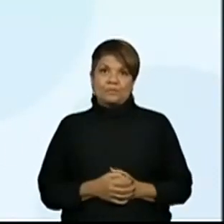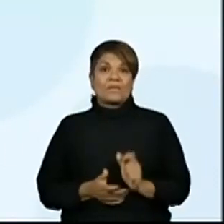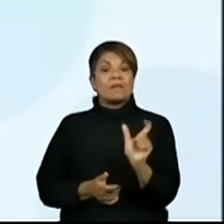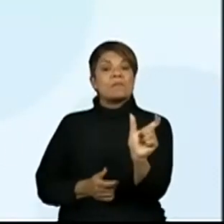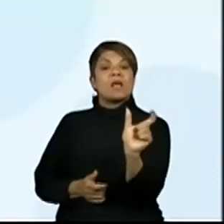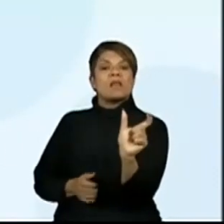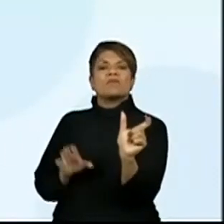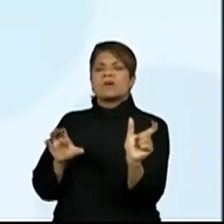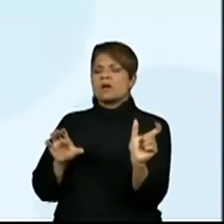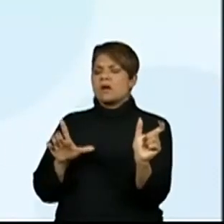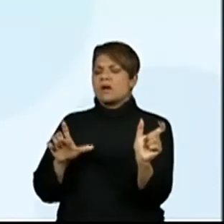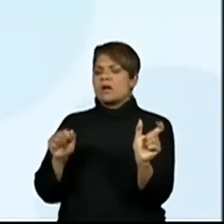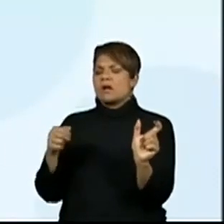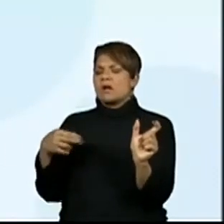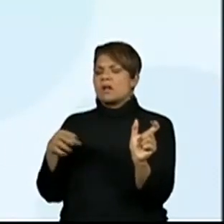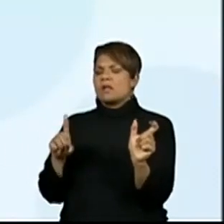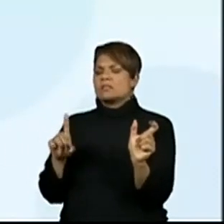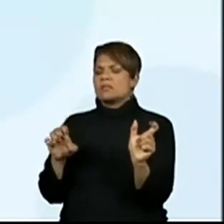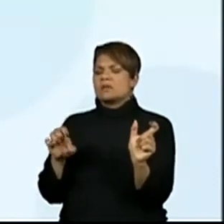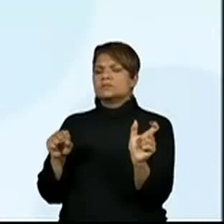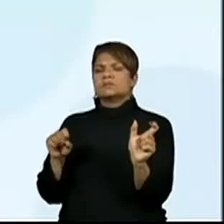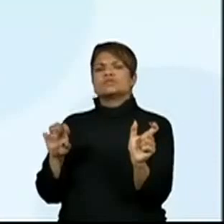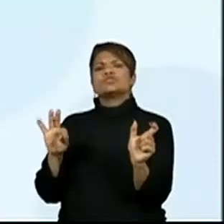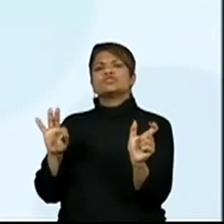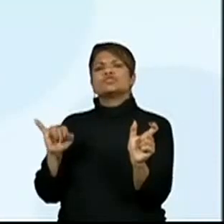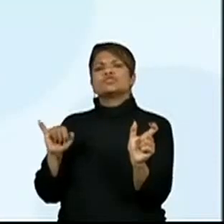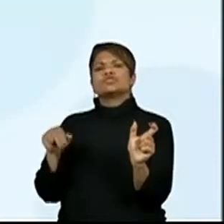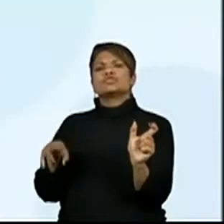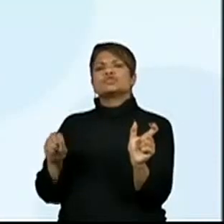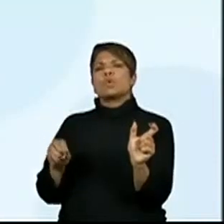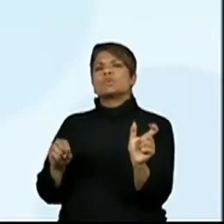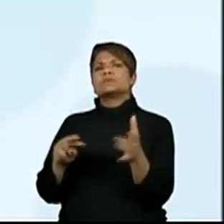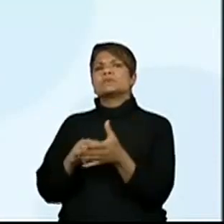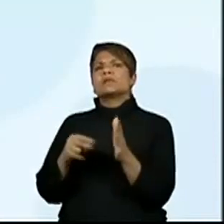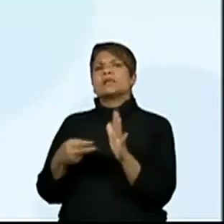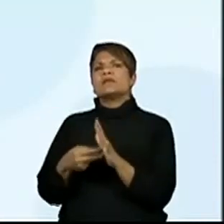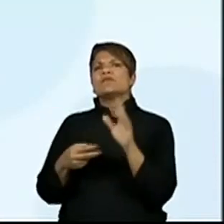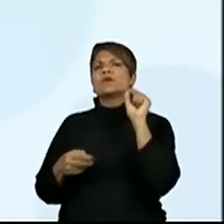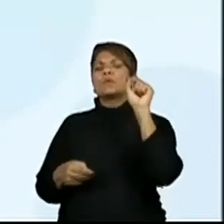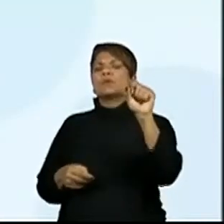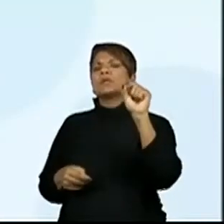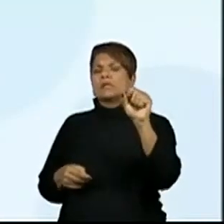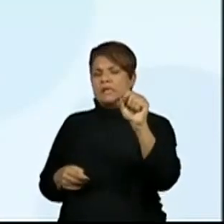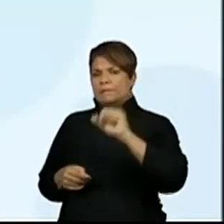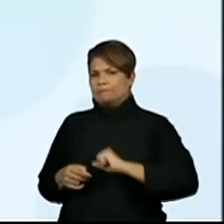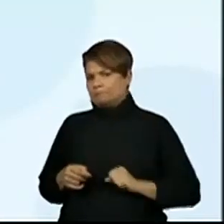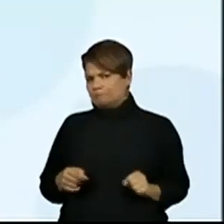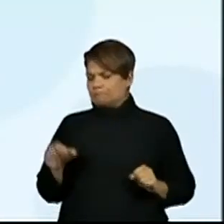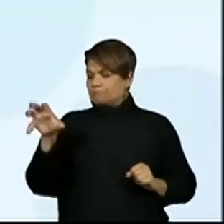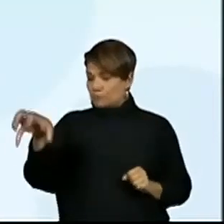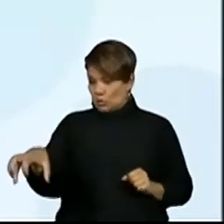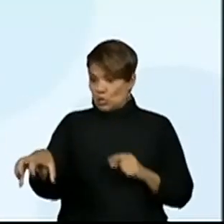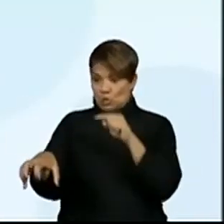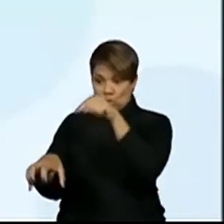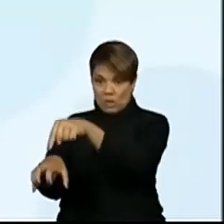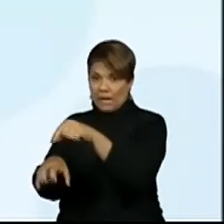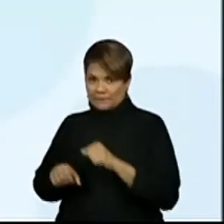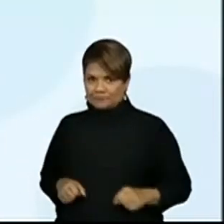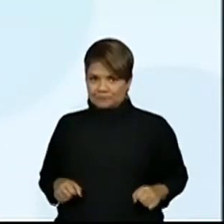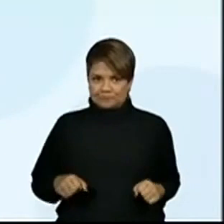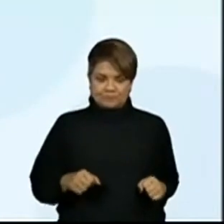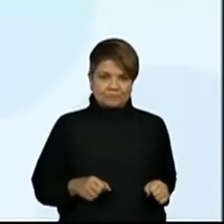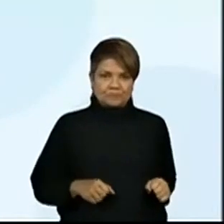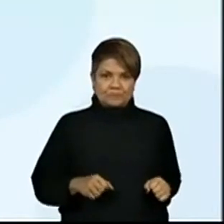clandestino, marquei até as duas, Significa que é o canil. Vamos lá. A palavra